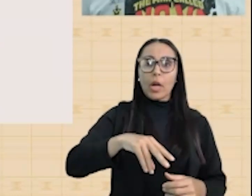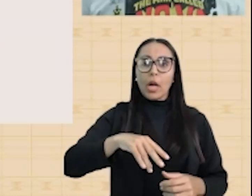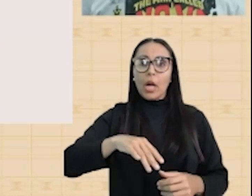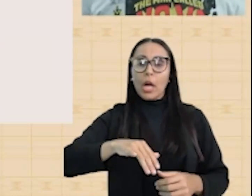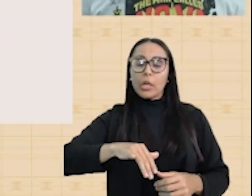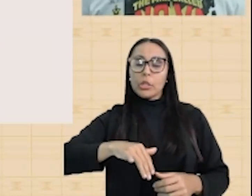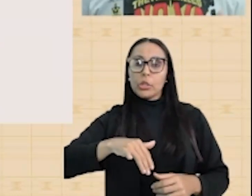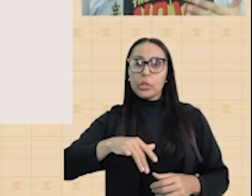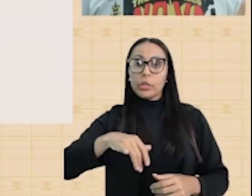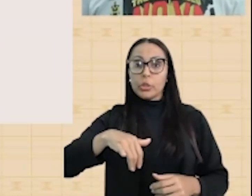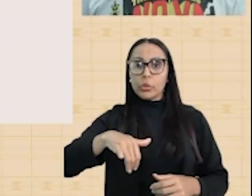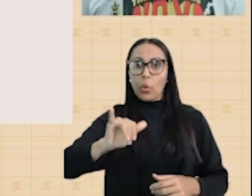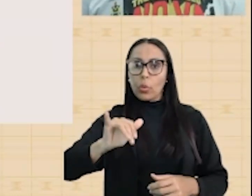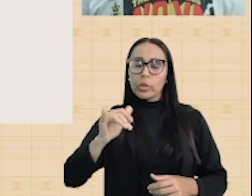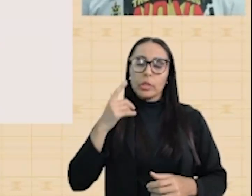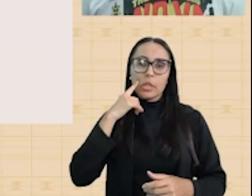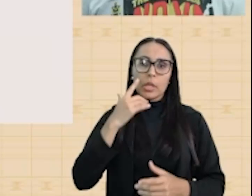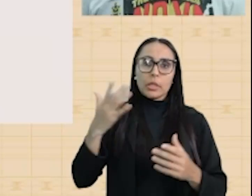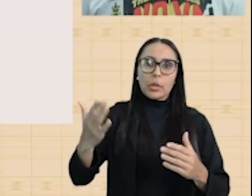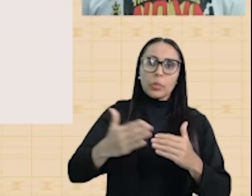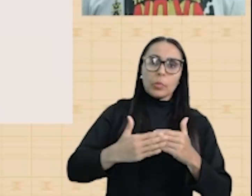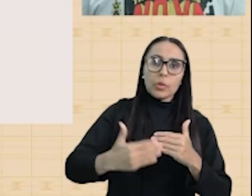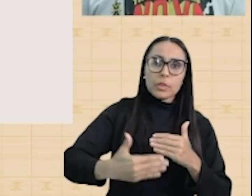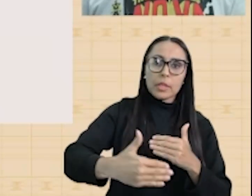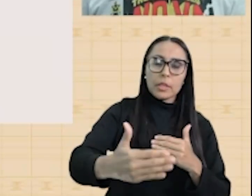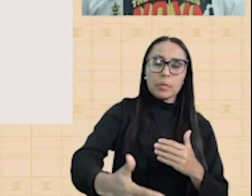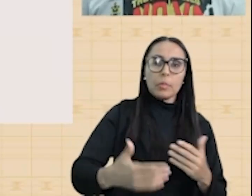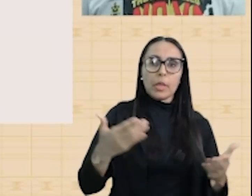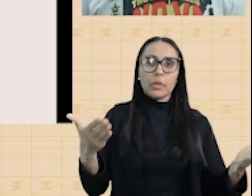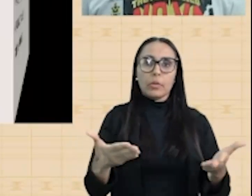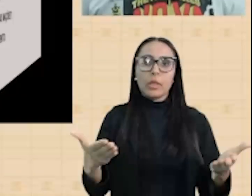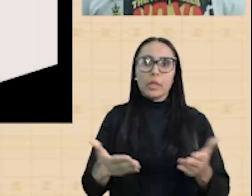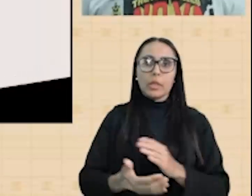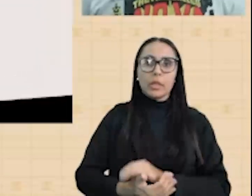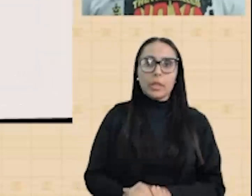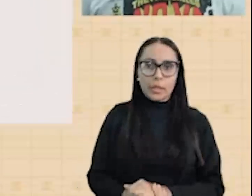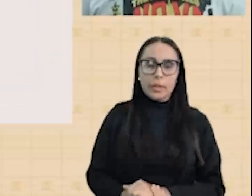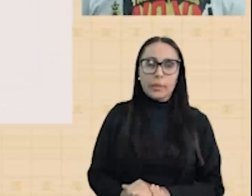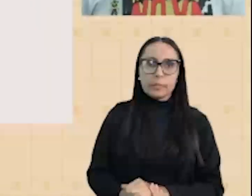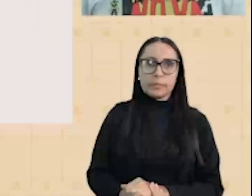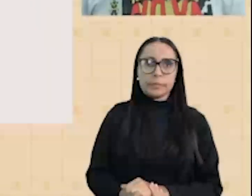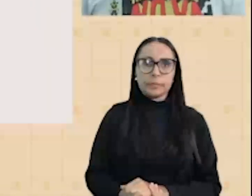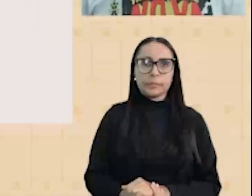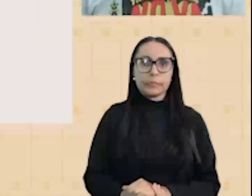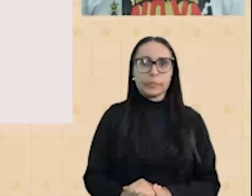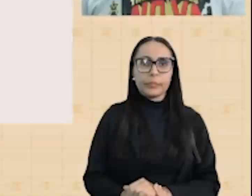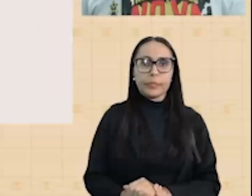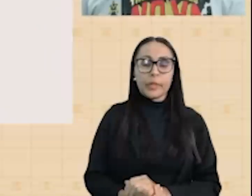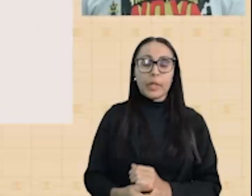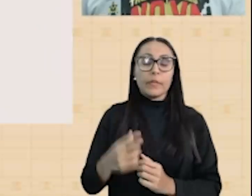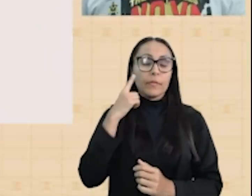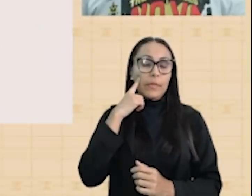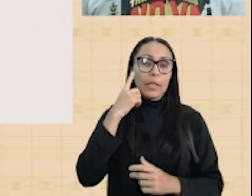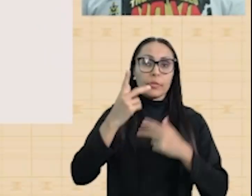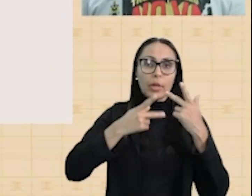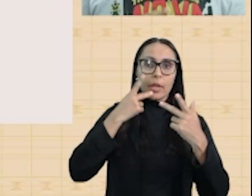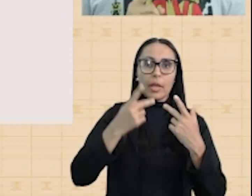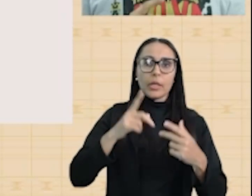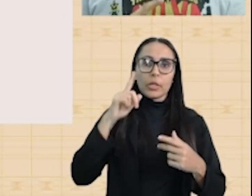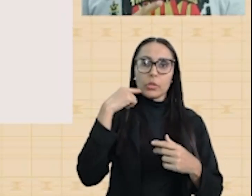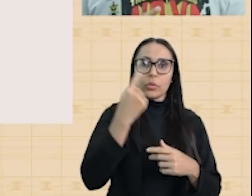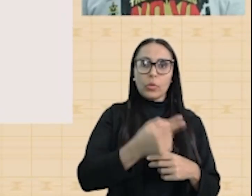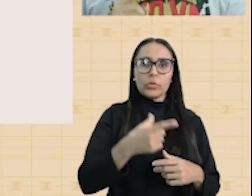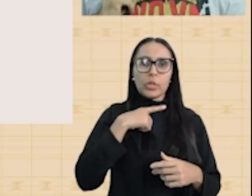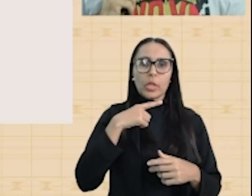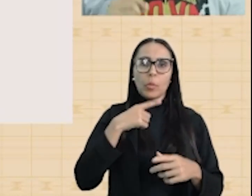boom. Dando prosseguimento ainda nessa questão dos antecedentes, vale ressaltar que nós também temos